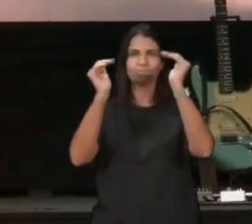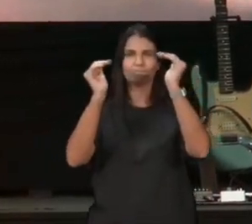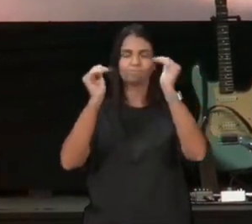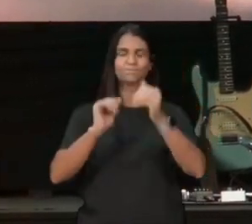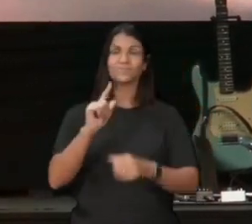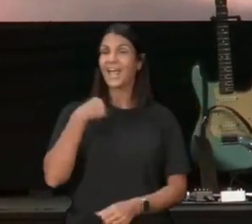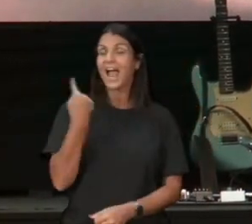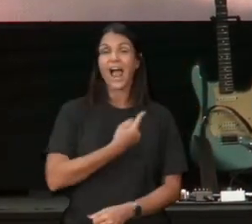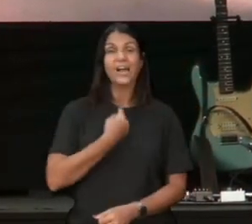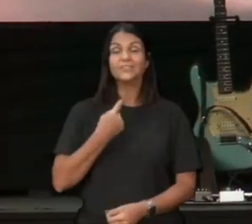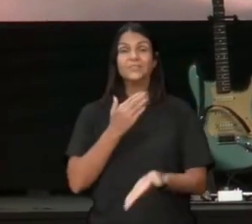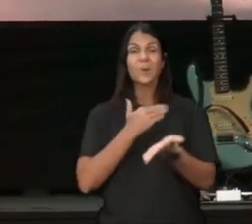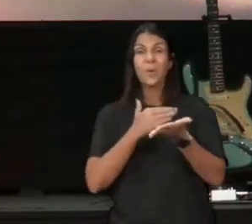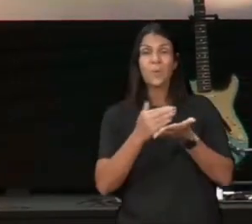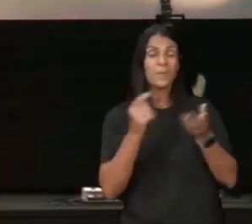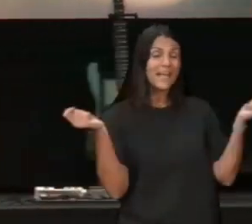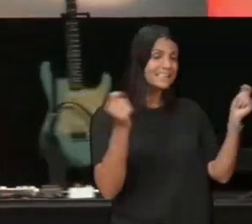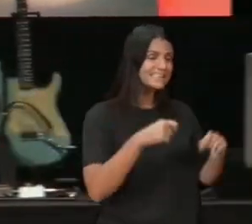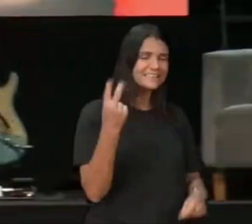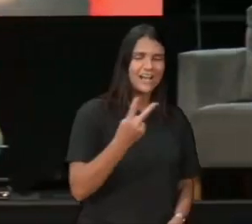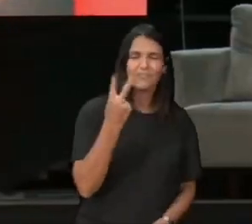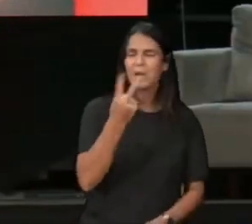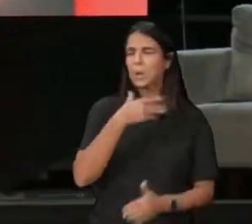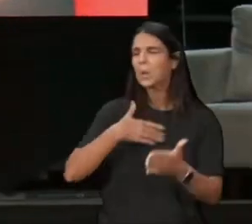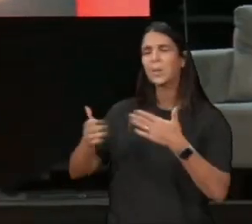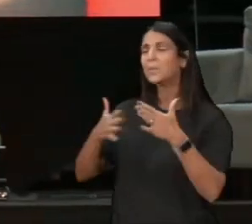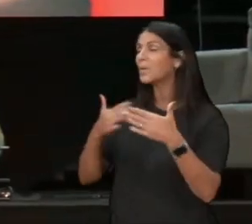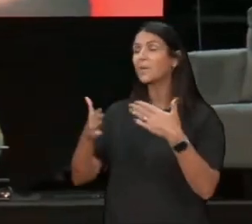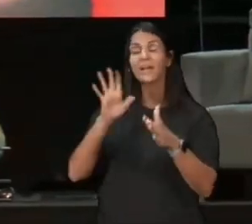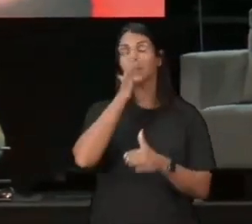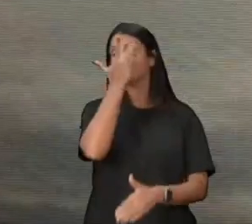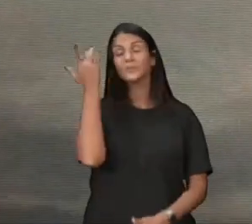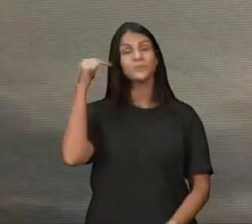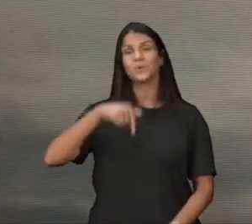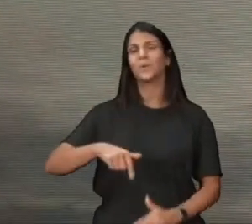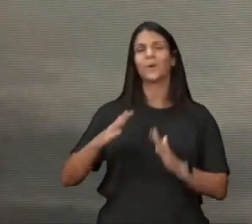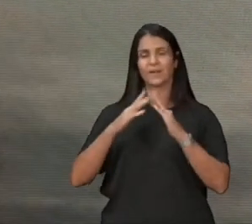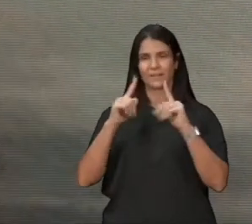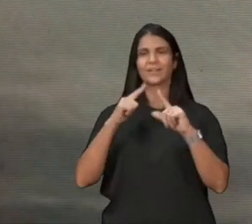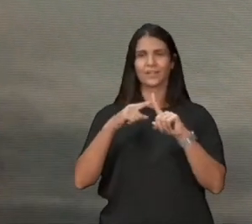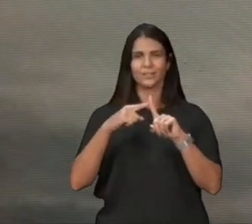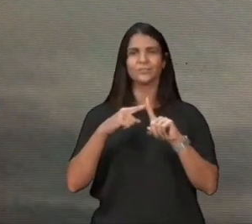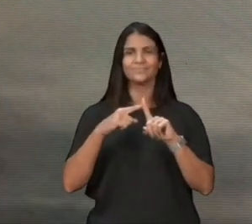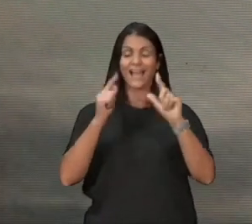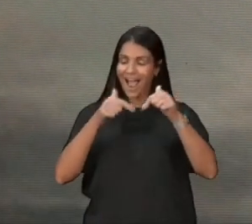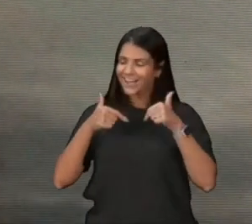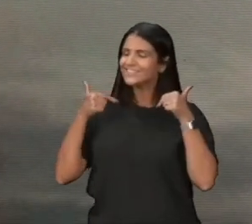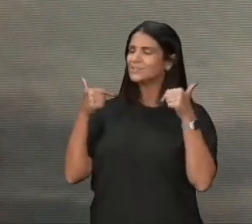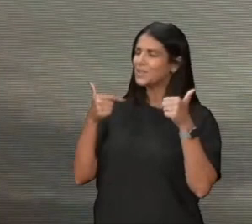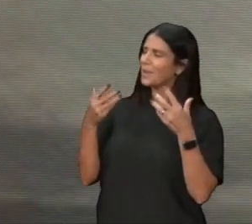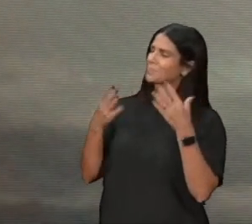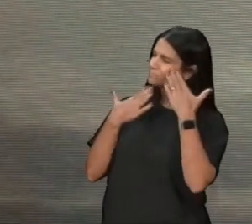a gente começa a valorizar, cada pessoa que entrega lá, alguma coisa para a gente na porta, que verifica a temperatura, a gente dá um sorriso, e fala muito